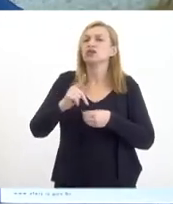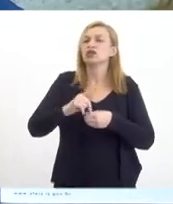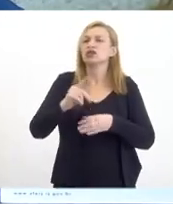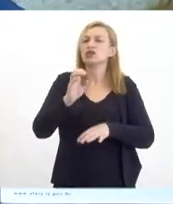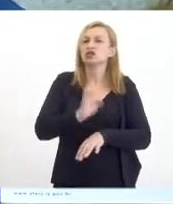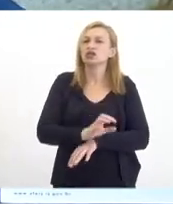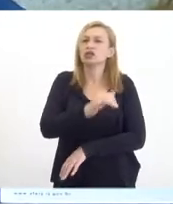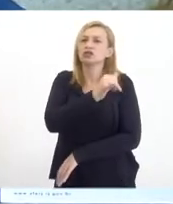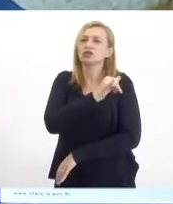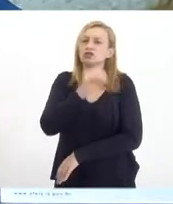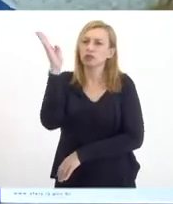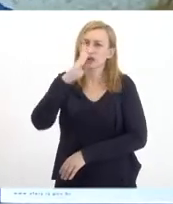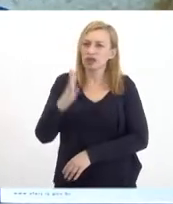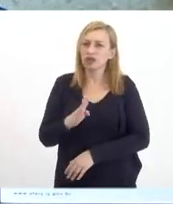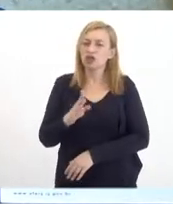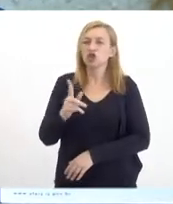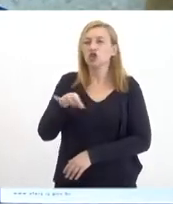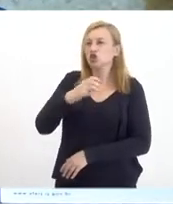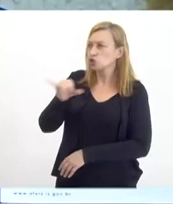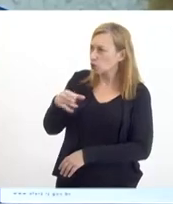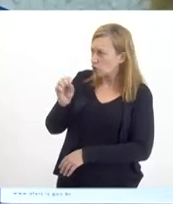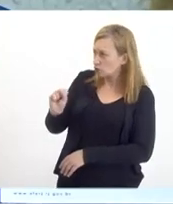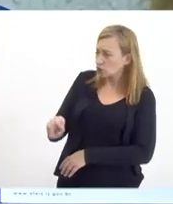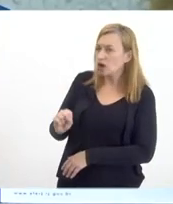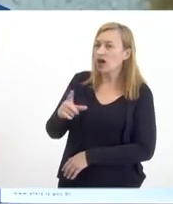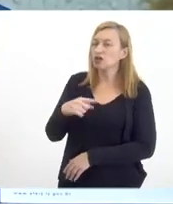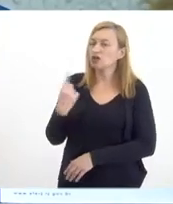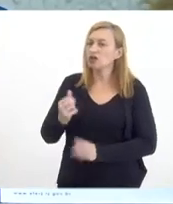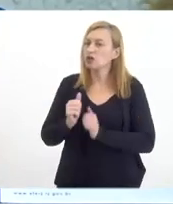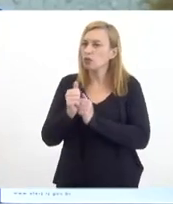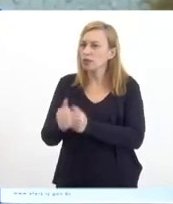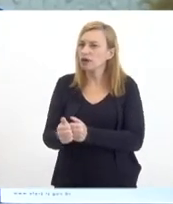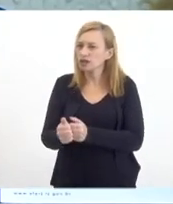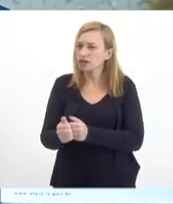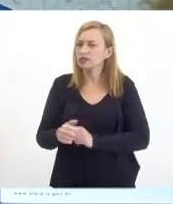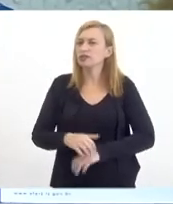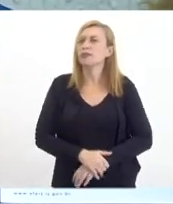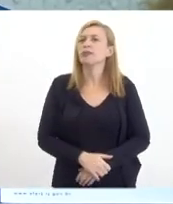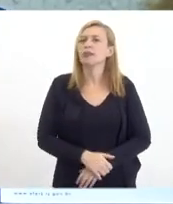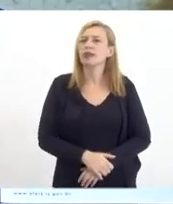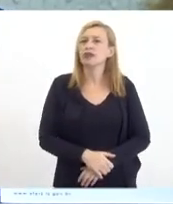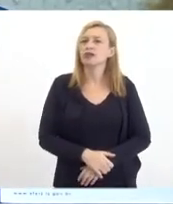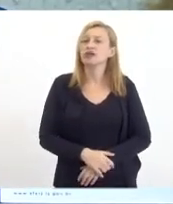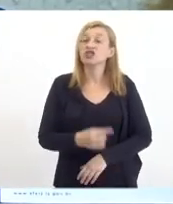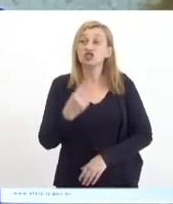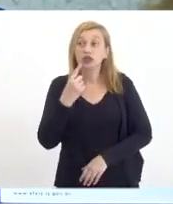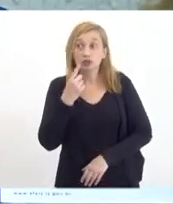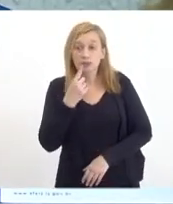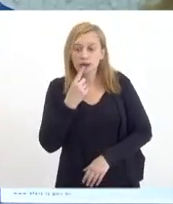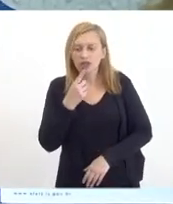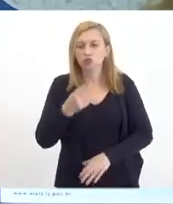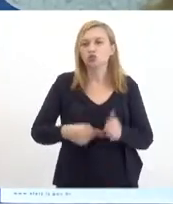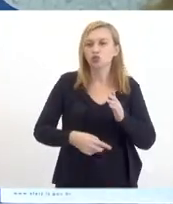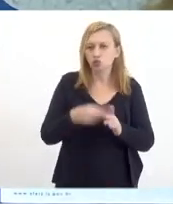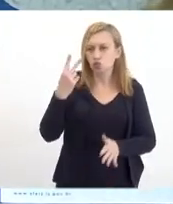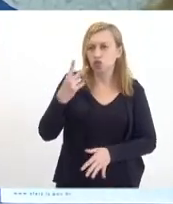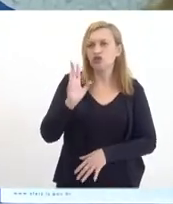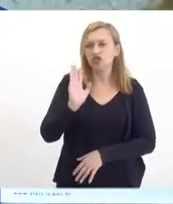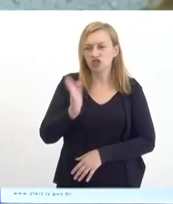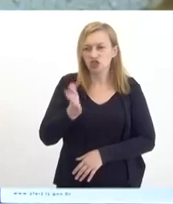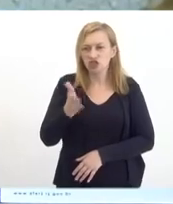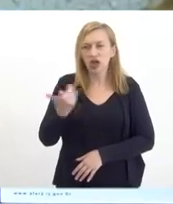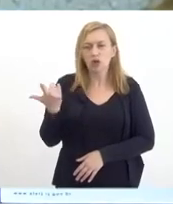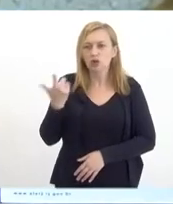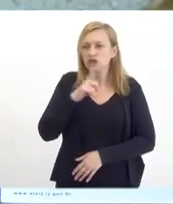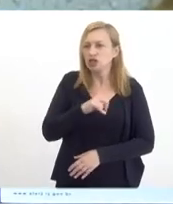Juíus, a gente acompanha essa essa ADIM muito de perto. Por duas vezes nós